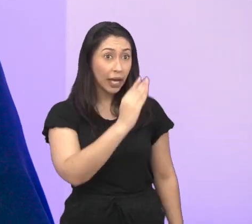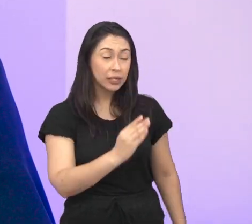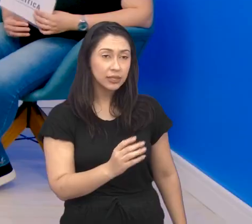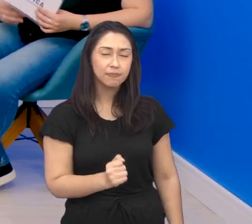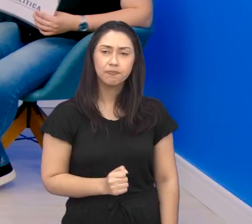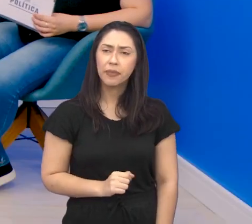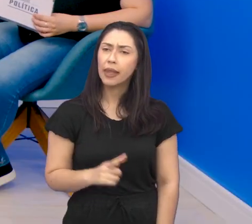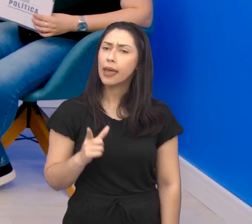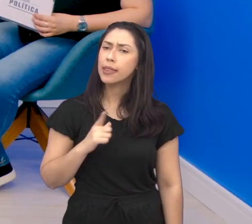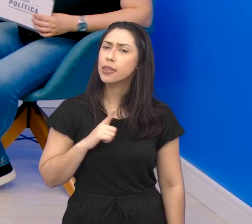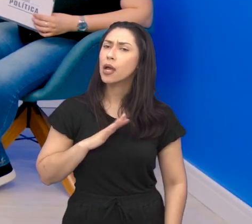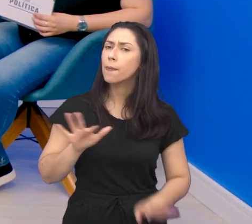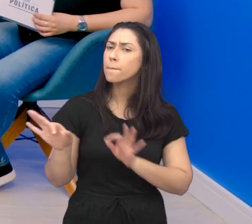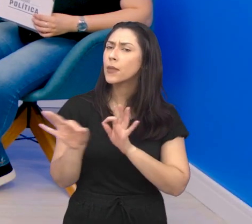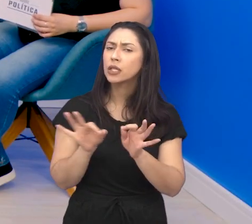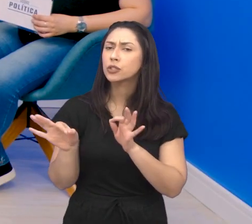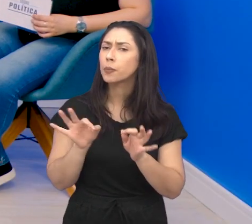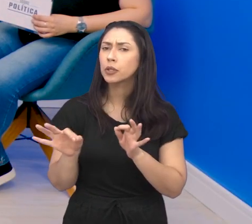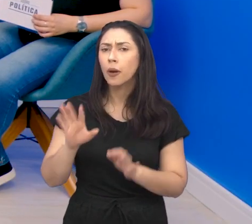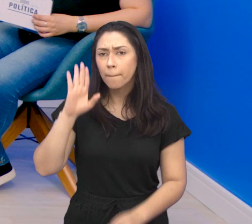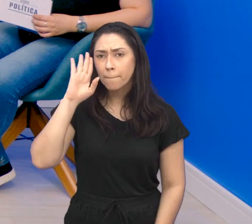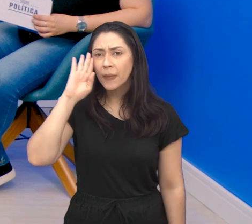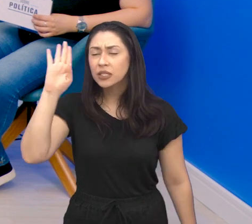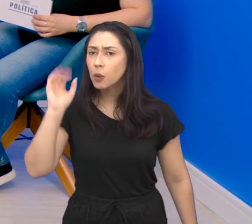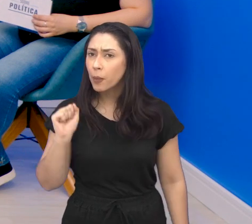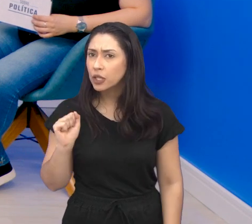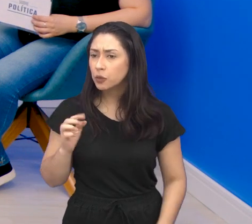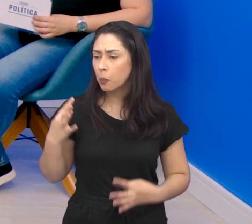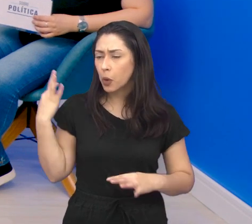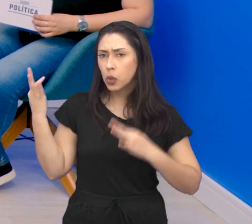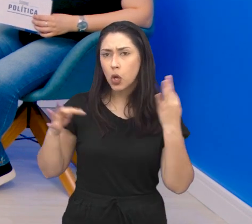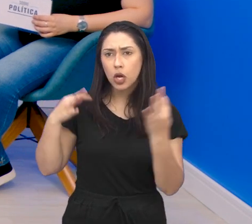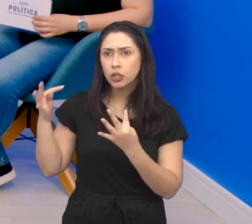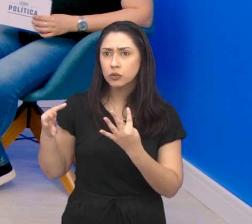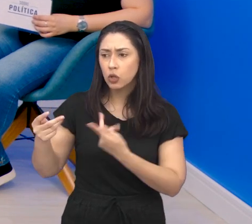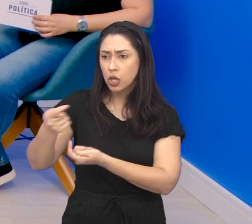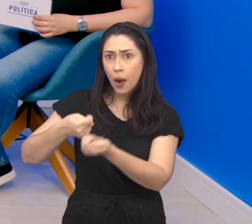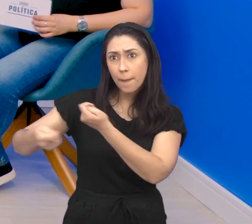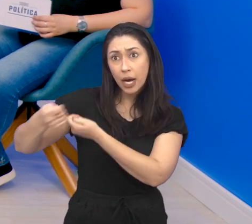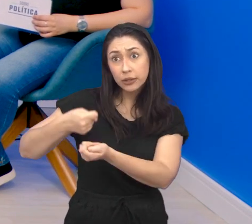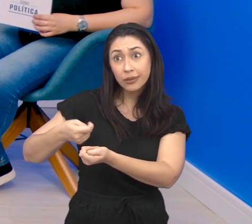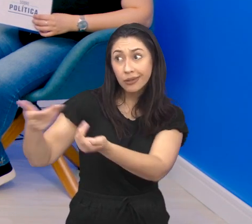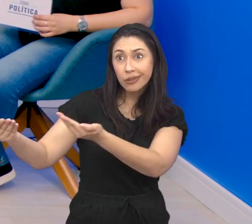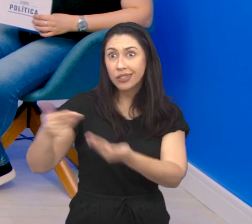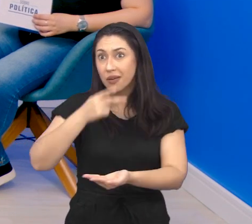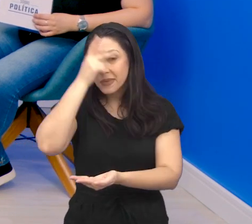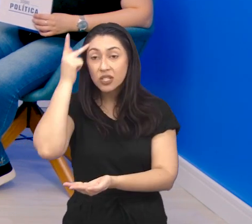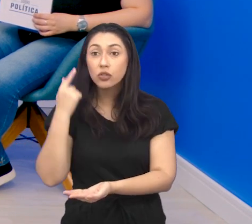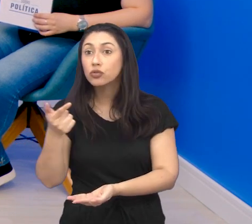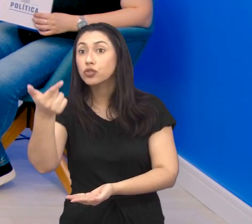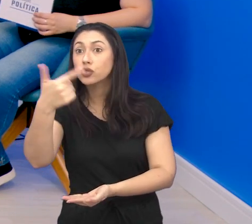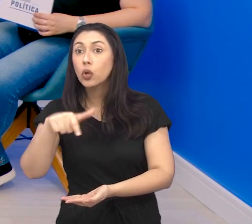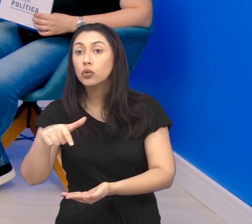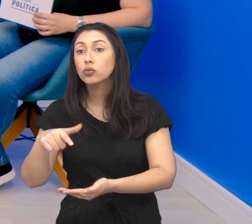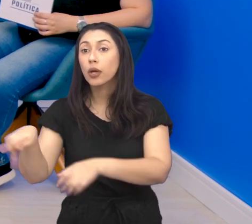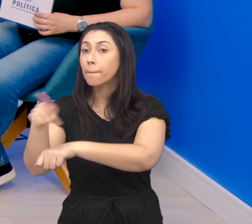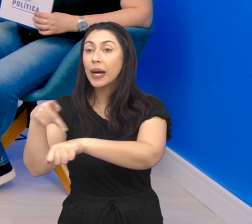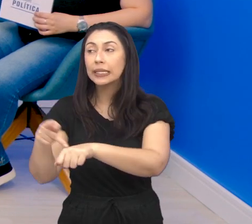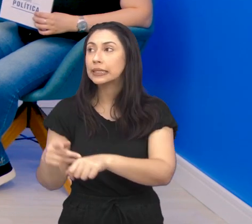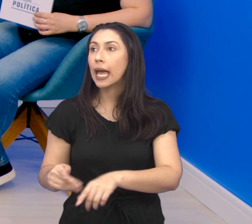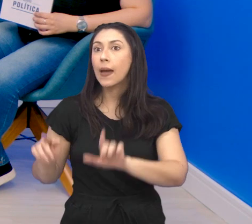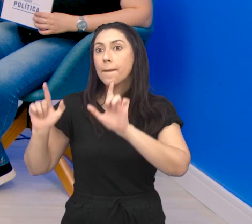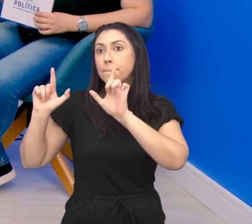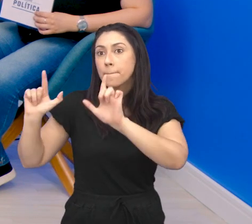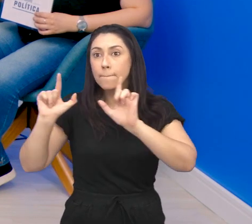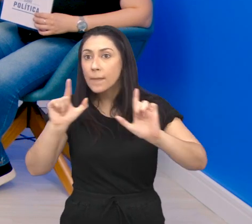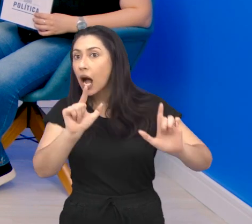Existe um planejamento nesse sentido, principalmente, né? Para turismo de negócios, que recebe bastante estrangeiros no sentido de placas, no sentido de